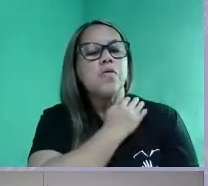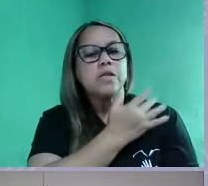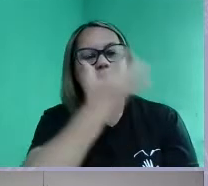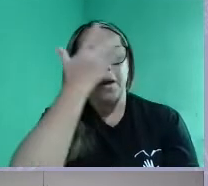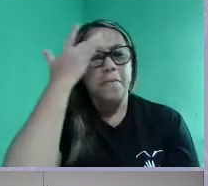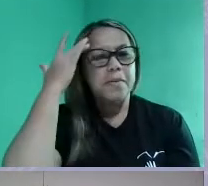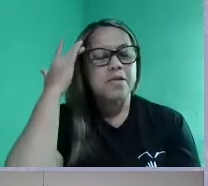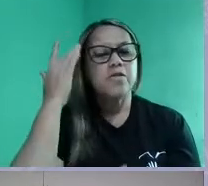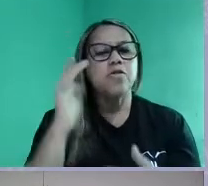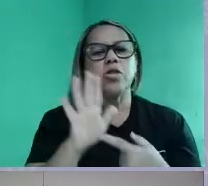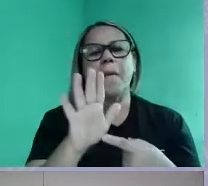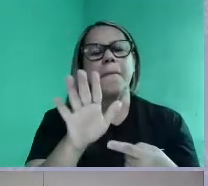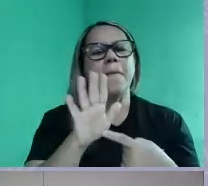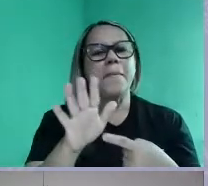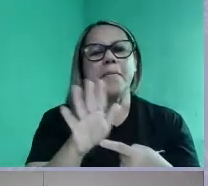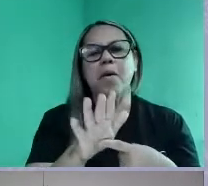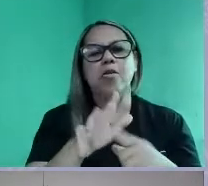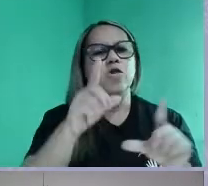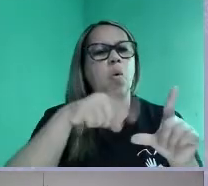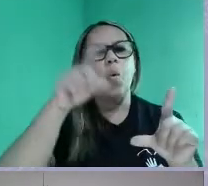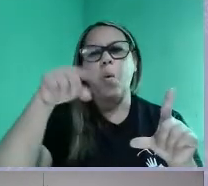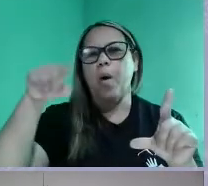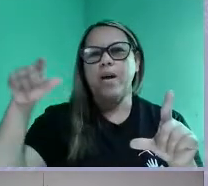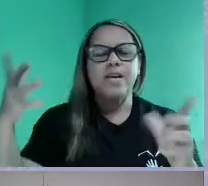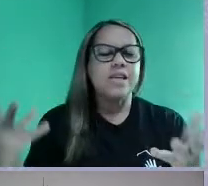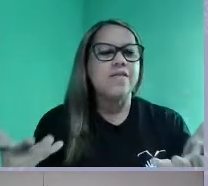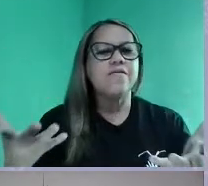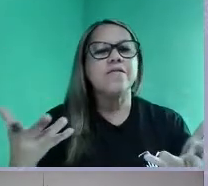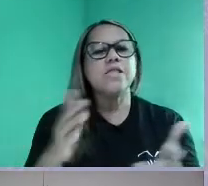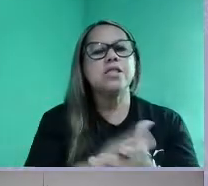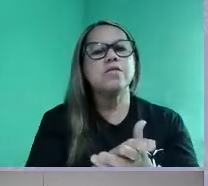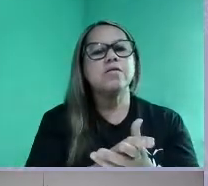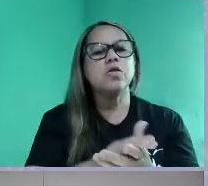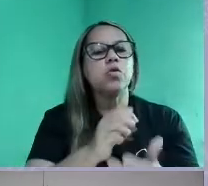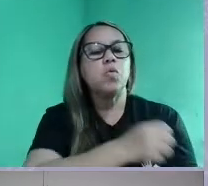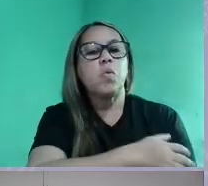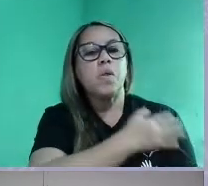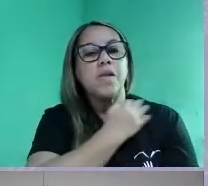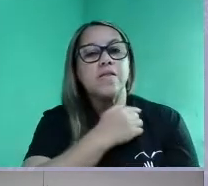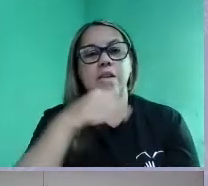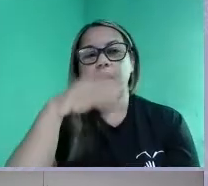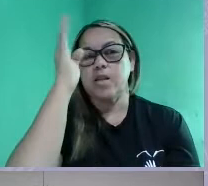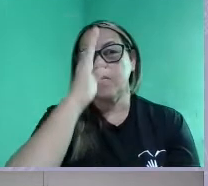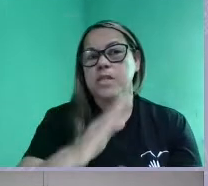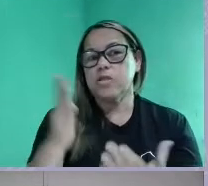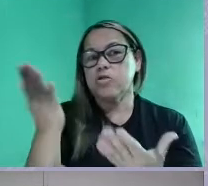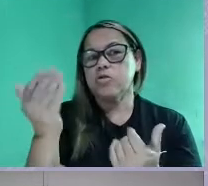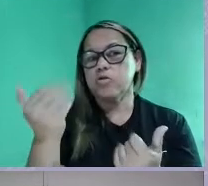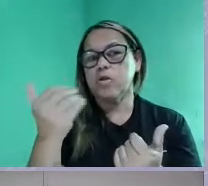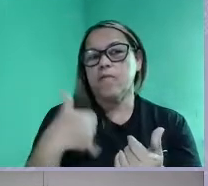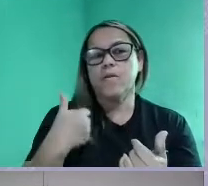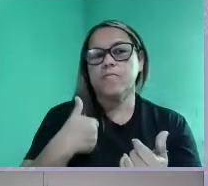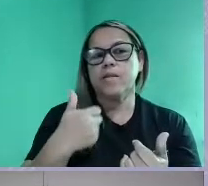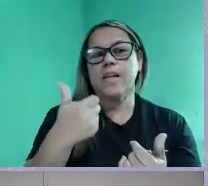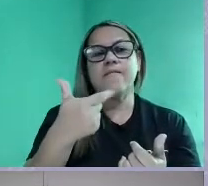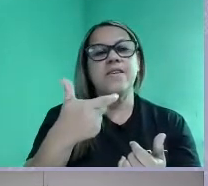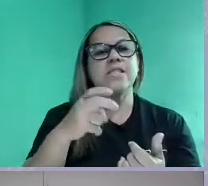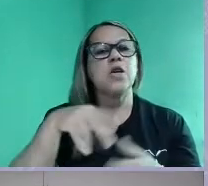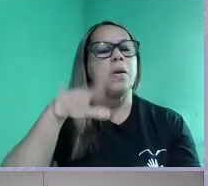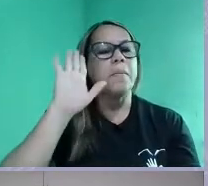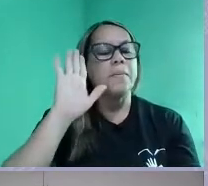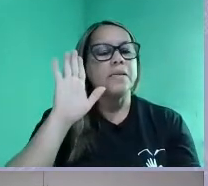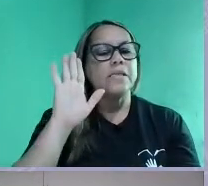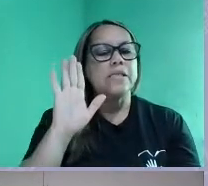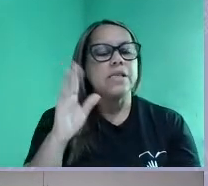traz um panorama, como eu falei, é um gráfico, né? Traz um panorama do nível de instrução no Brasil entre os jovens a partir de 25 anos, no qual se